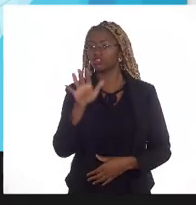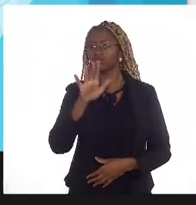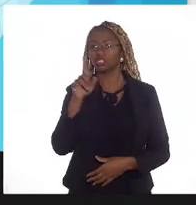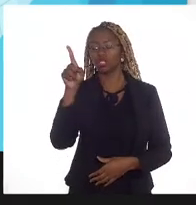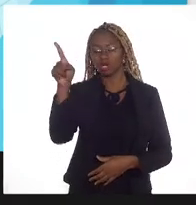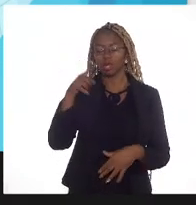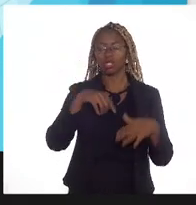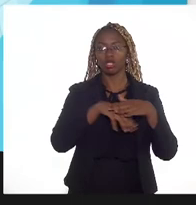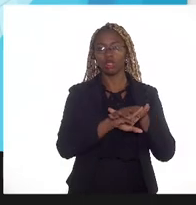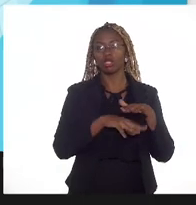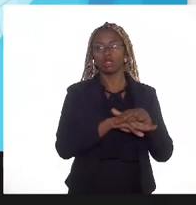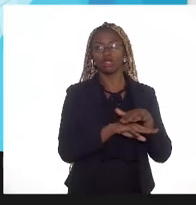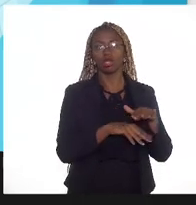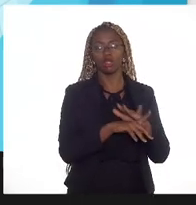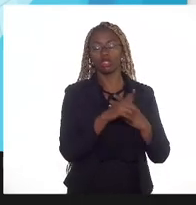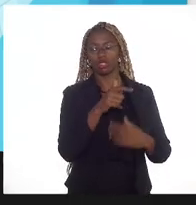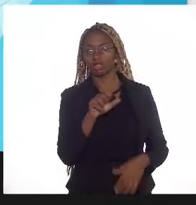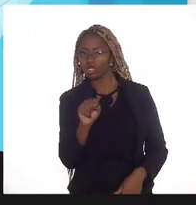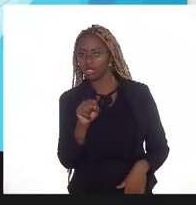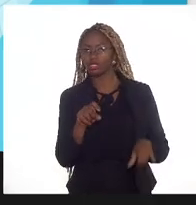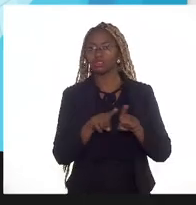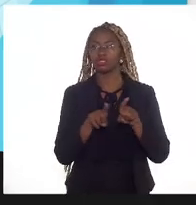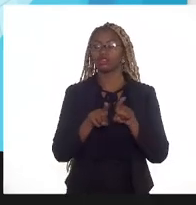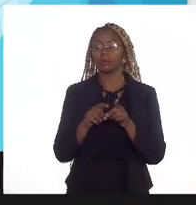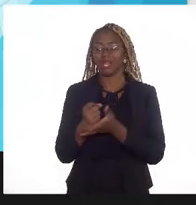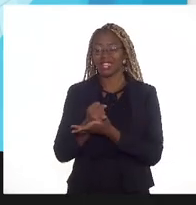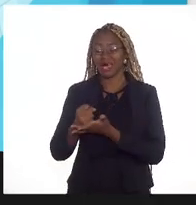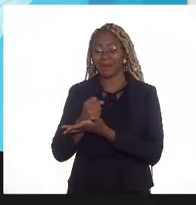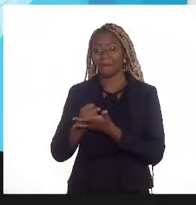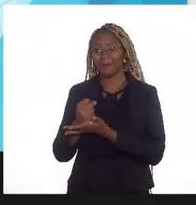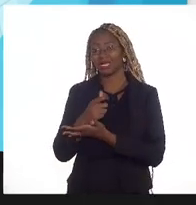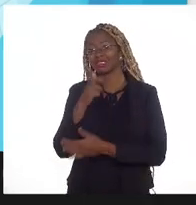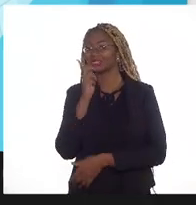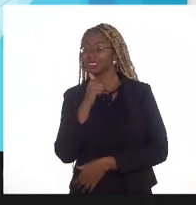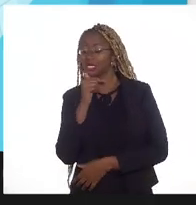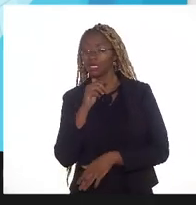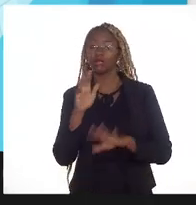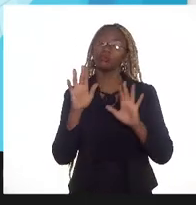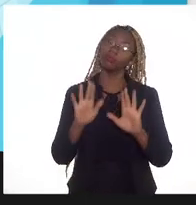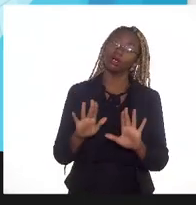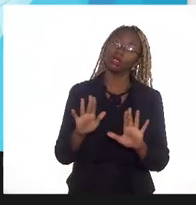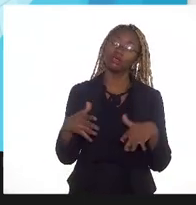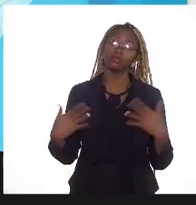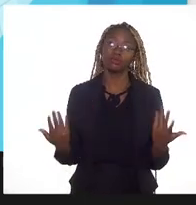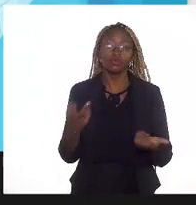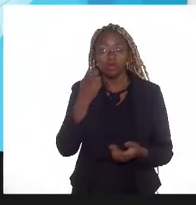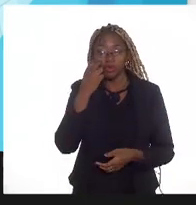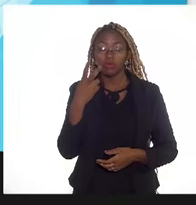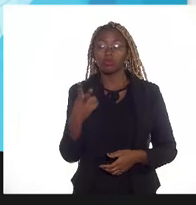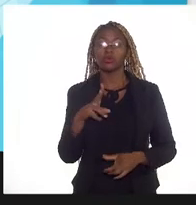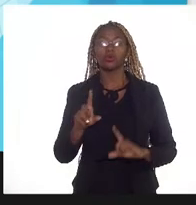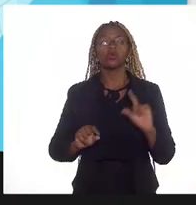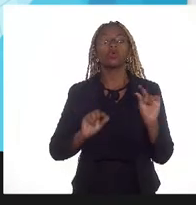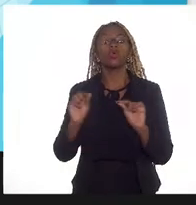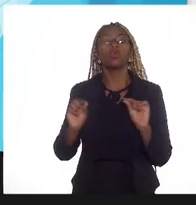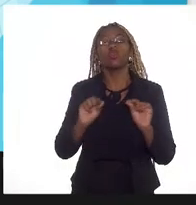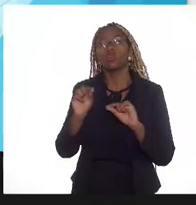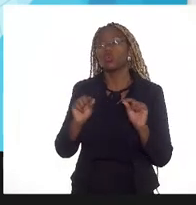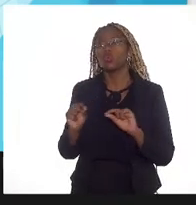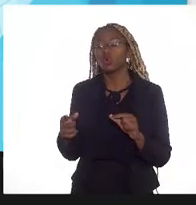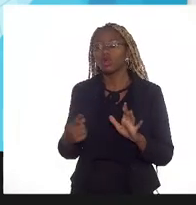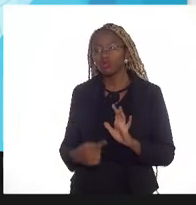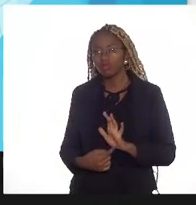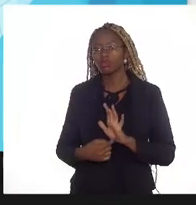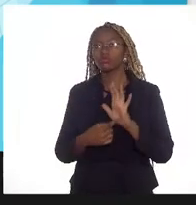gás e na base do reservatório água mas vamos ver o que o AG nos traz